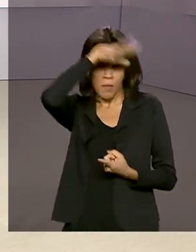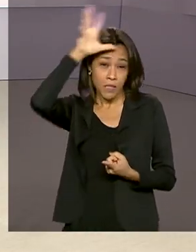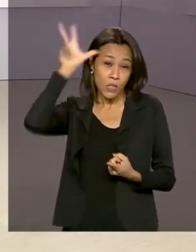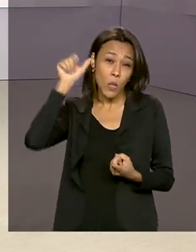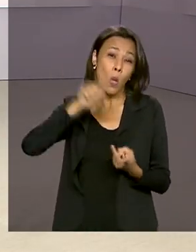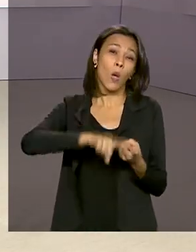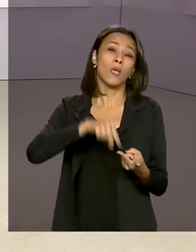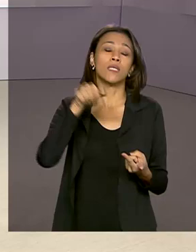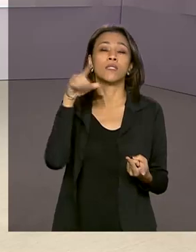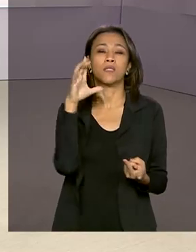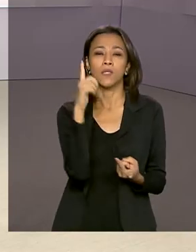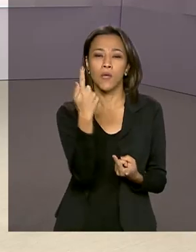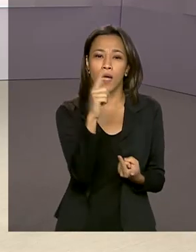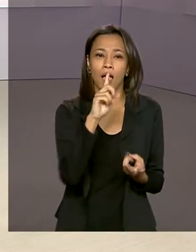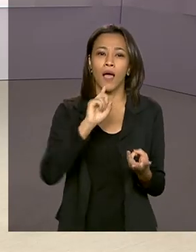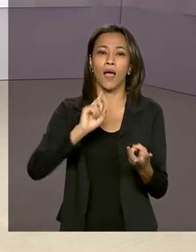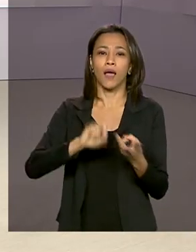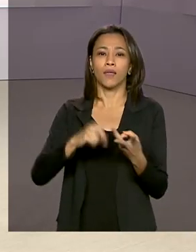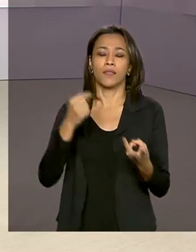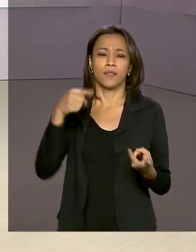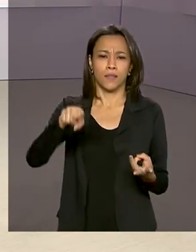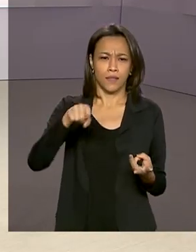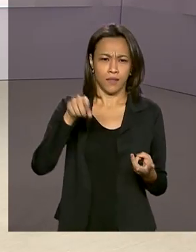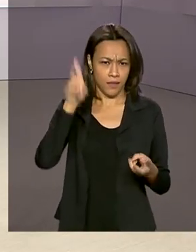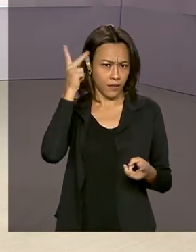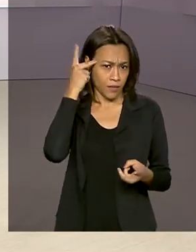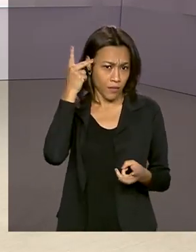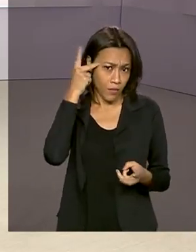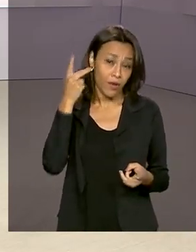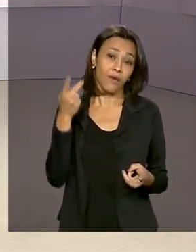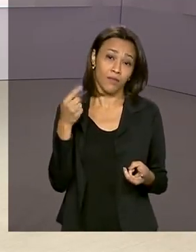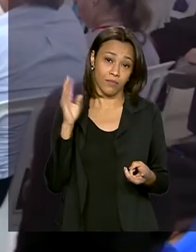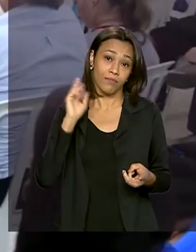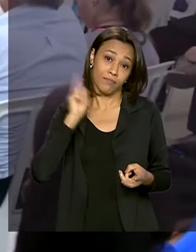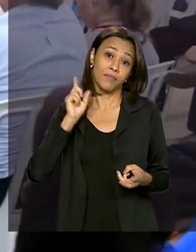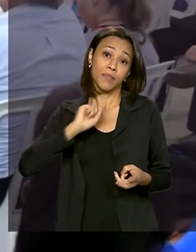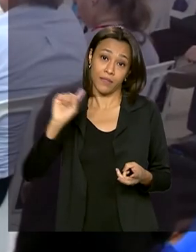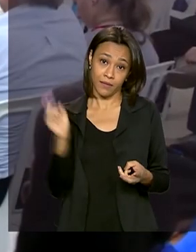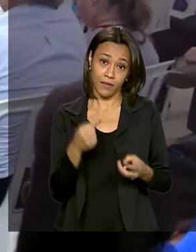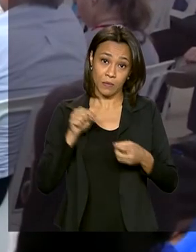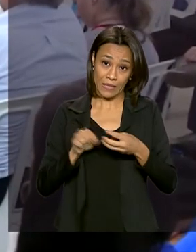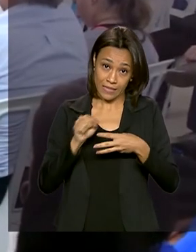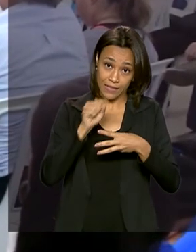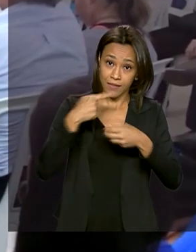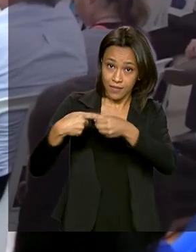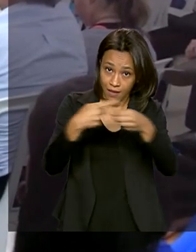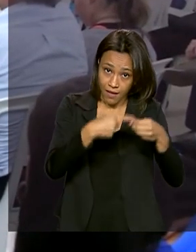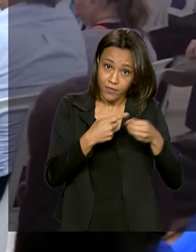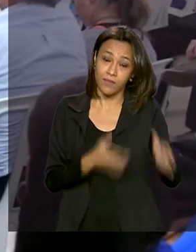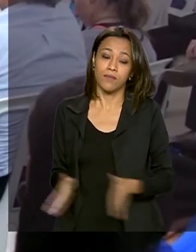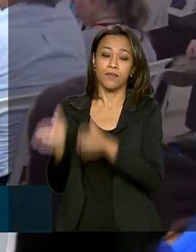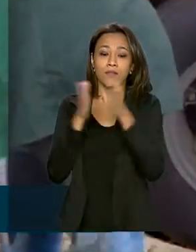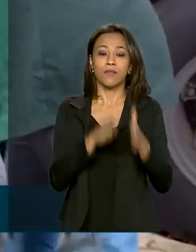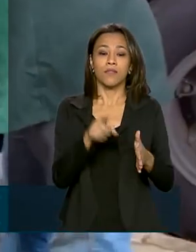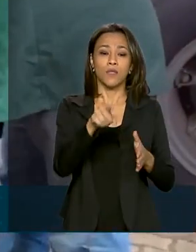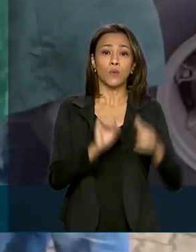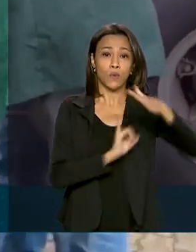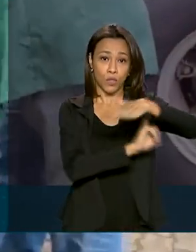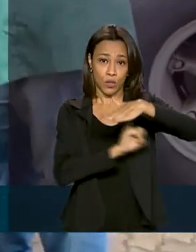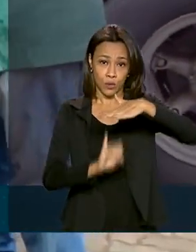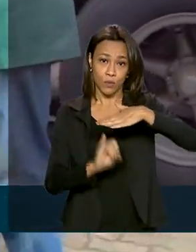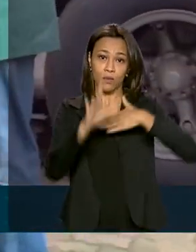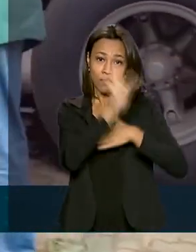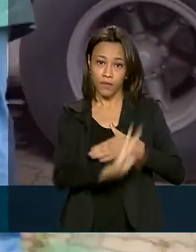Uberaba e Minas Gerais e de Matão, no estado de São Paulo. As universidades e os institutos